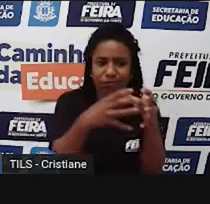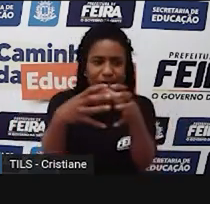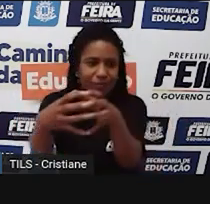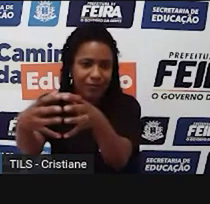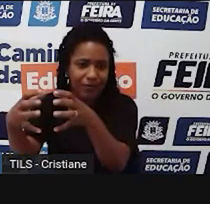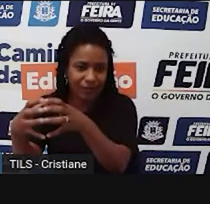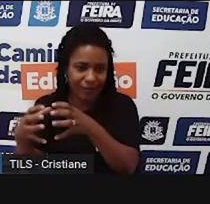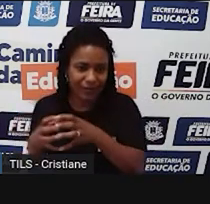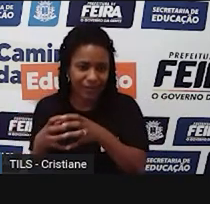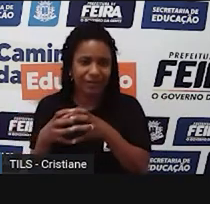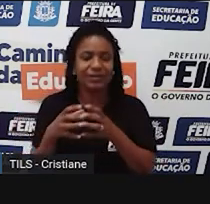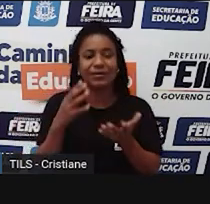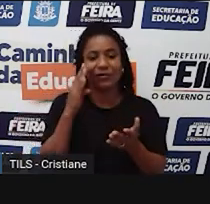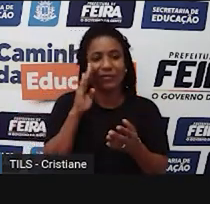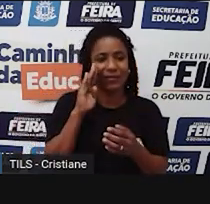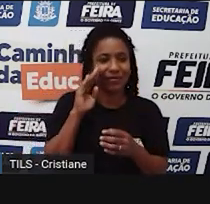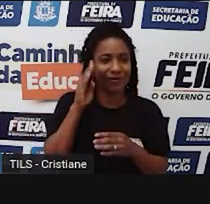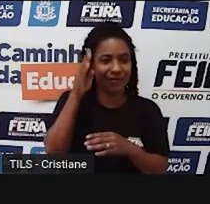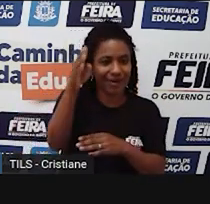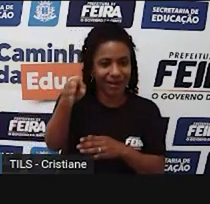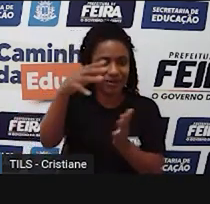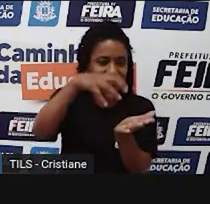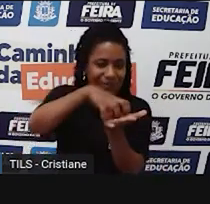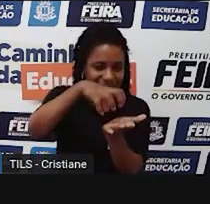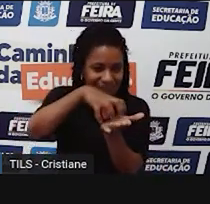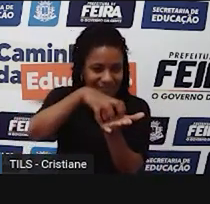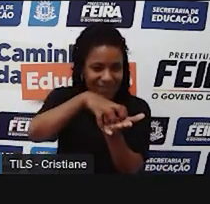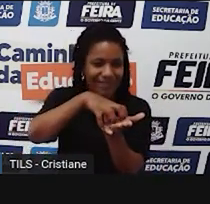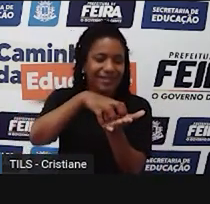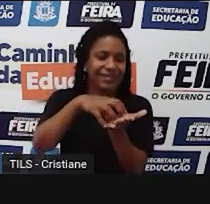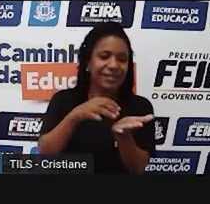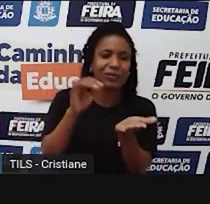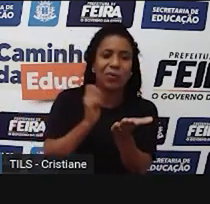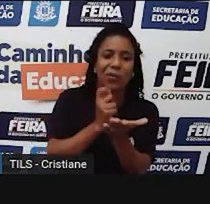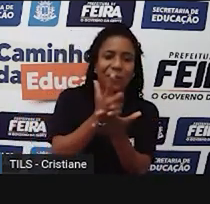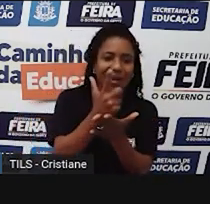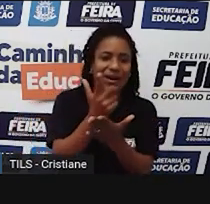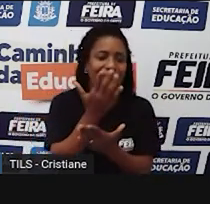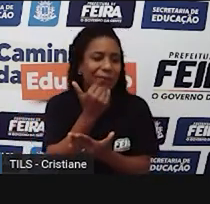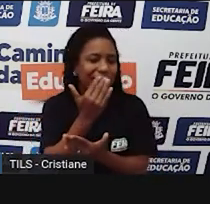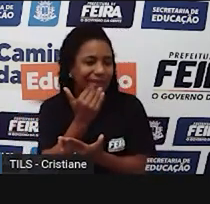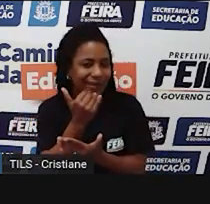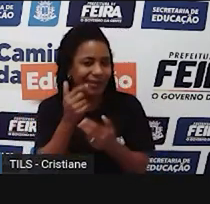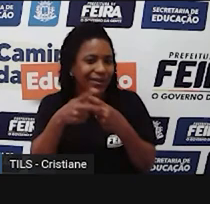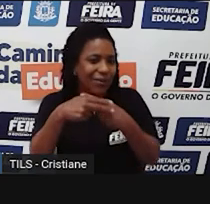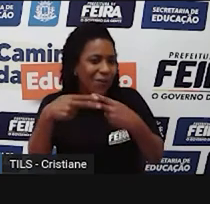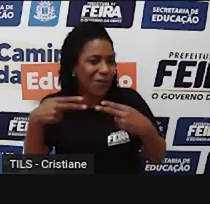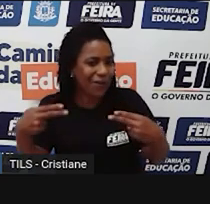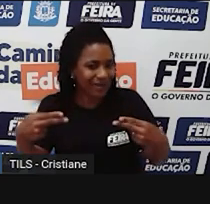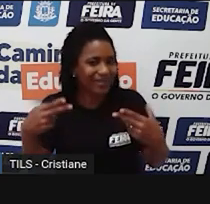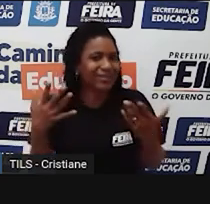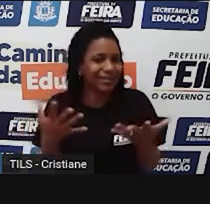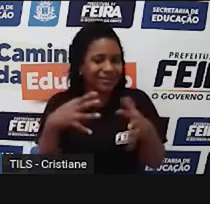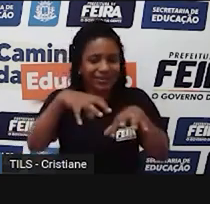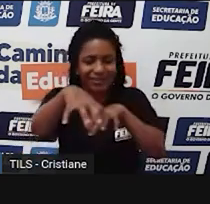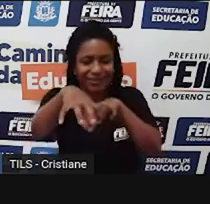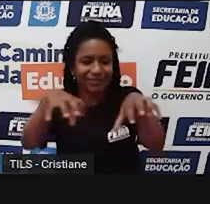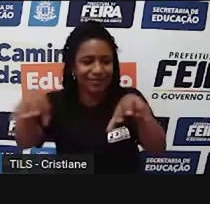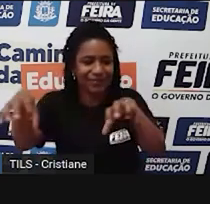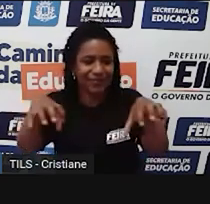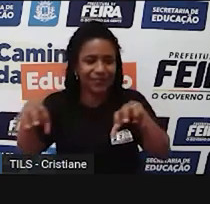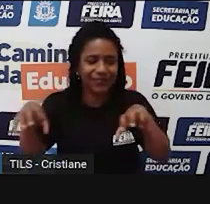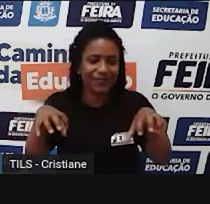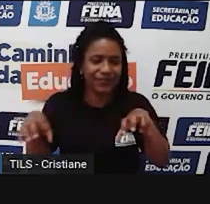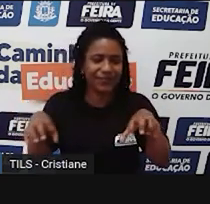Você vai lá no centro para ter aquela parte de alimentos. Então, tem setores. Essa divisão